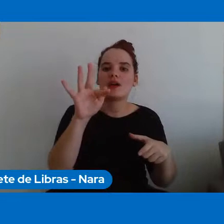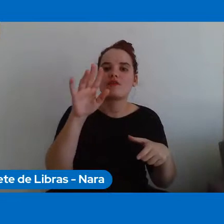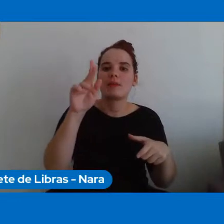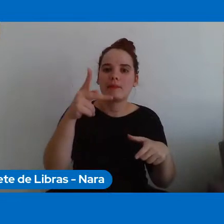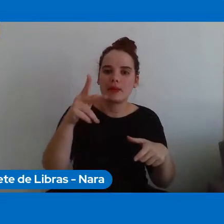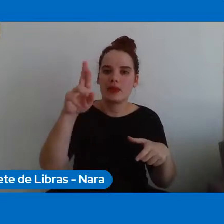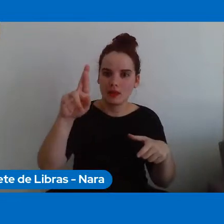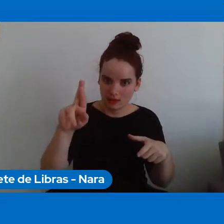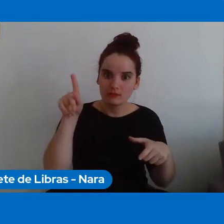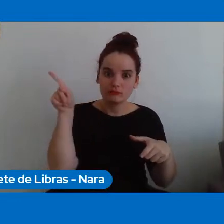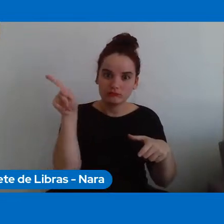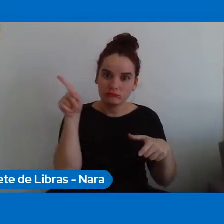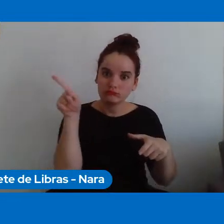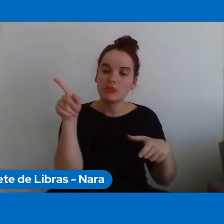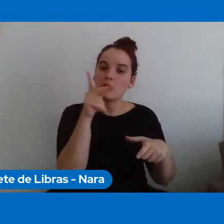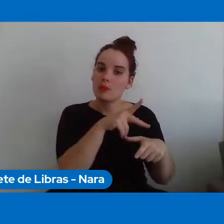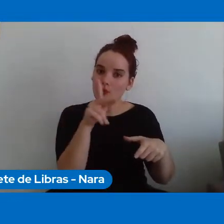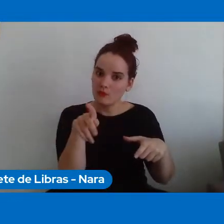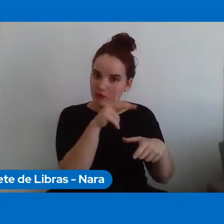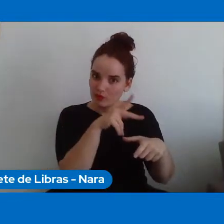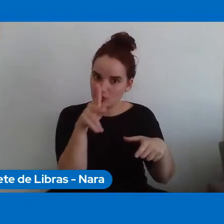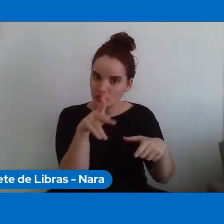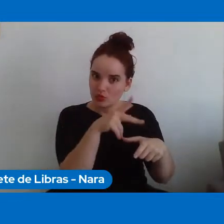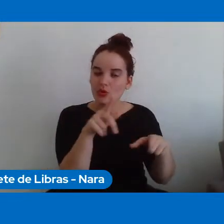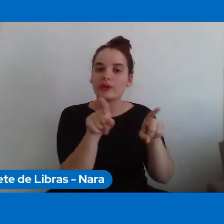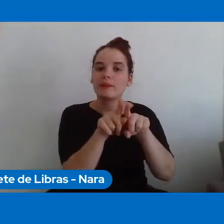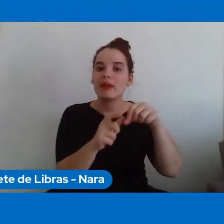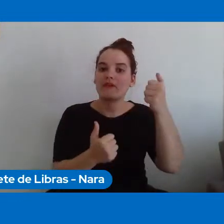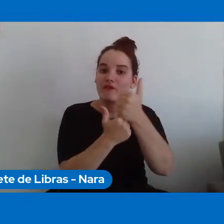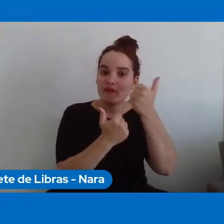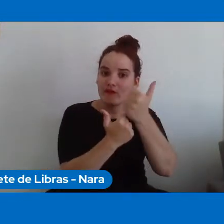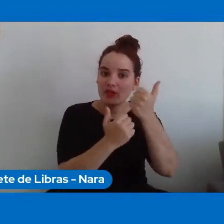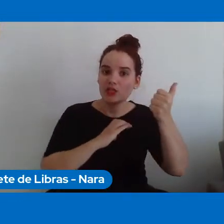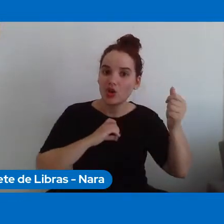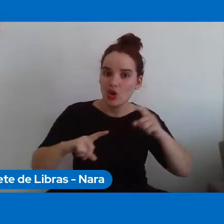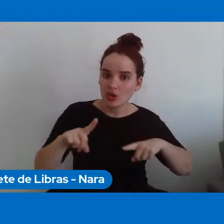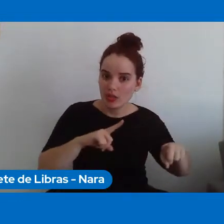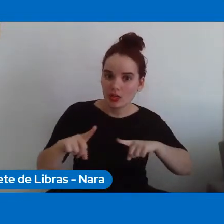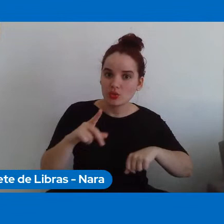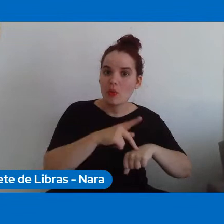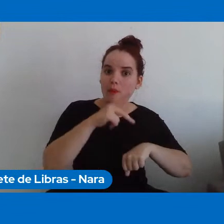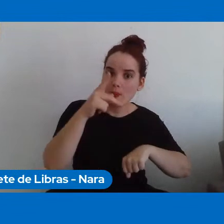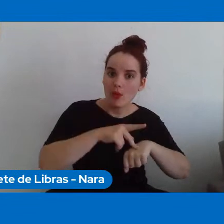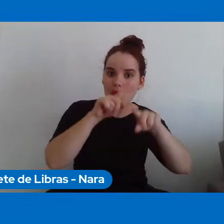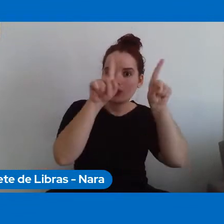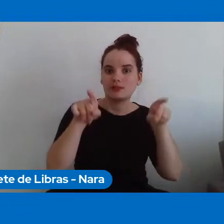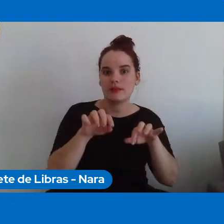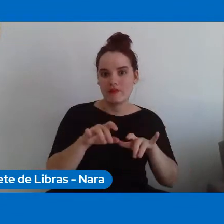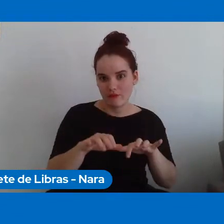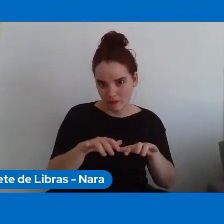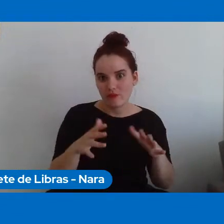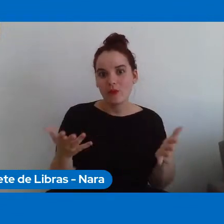onde também é vice-coordenador, atualmente, da pós-graduação em informática.